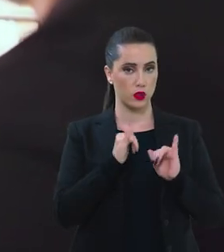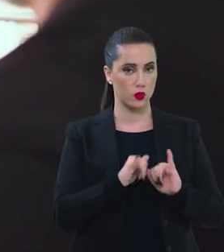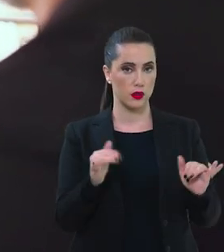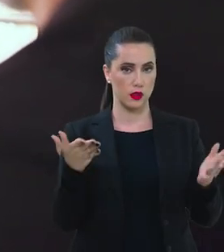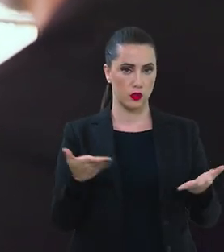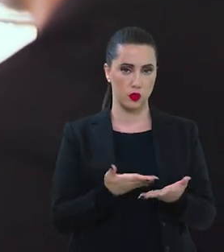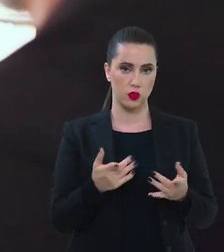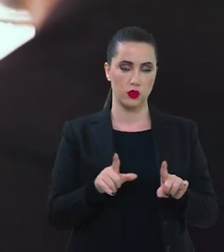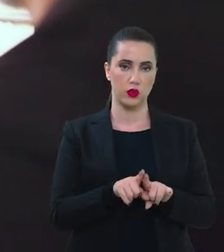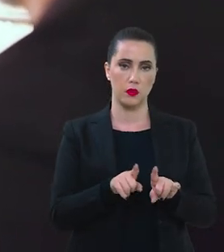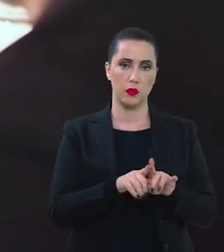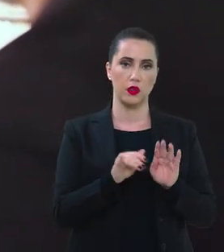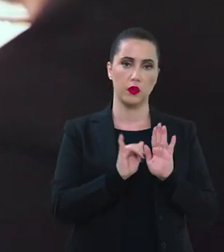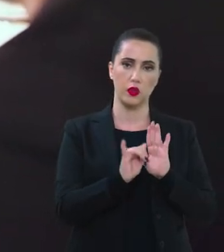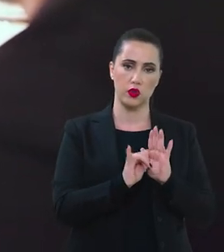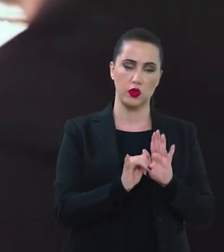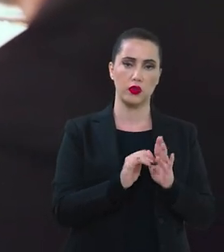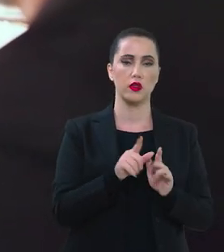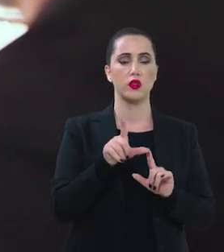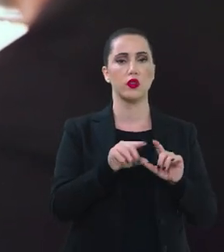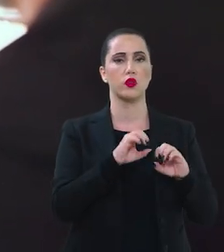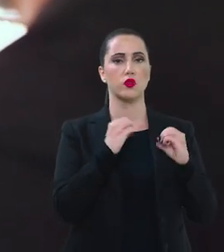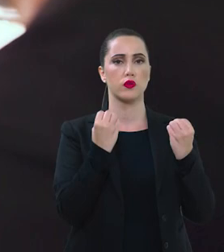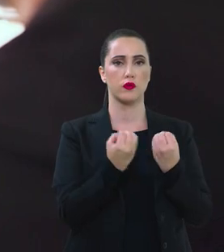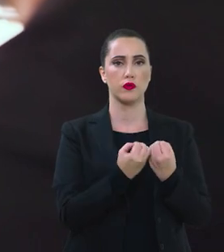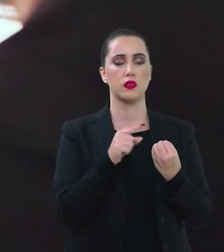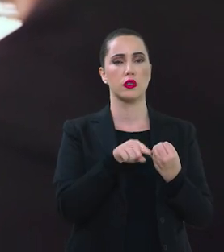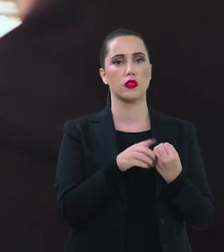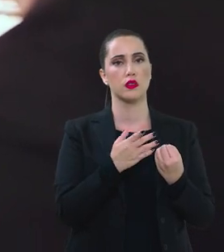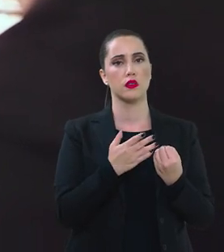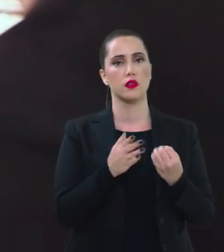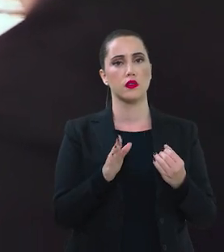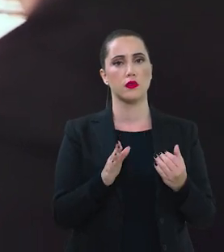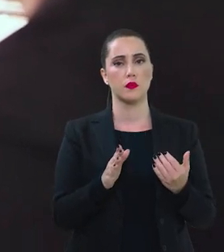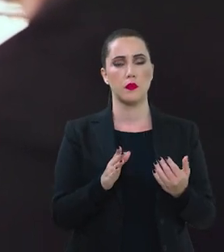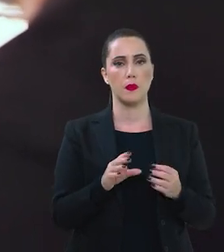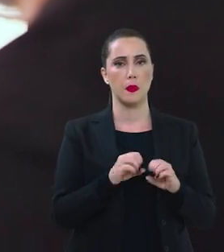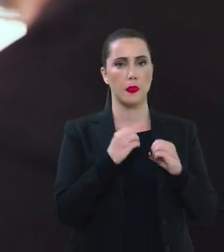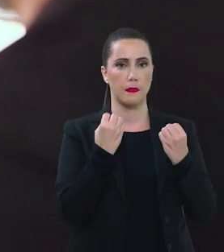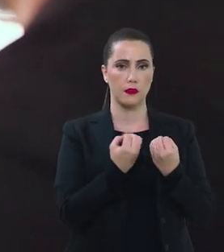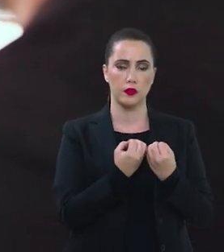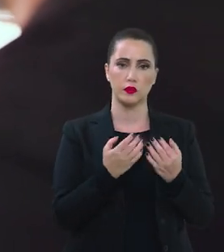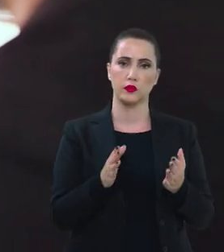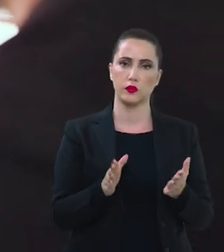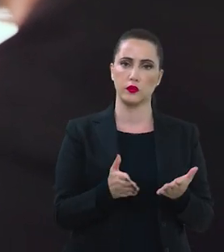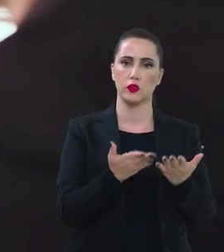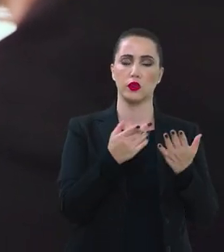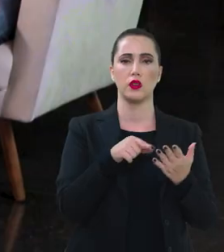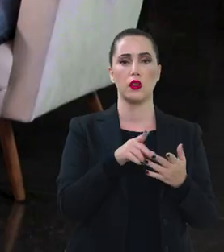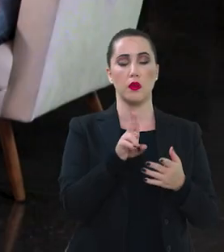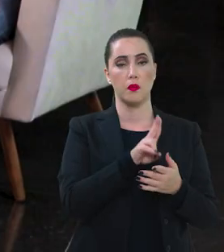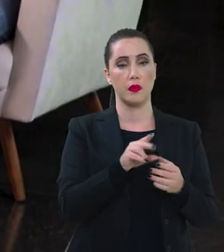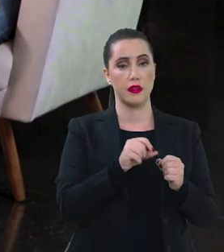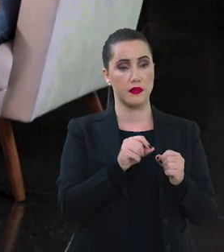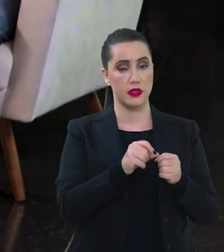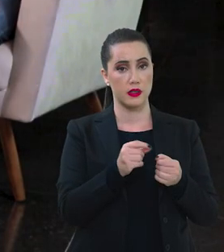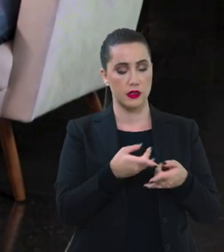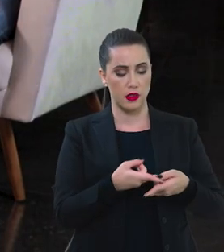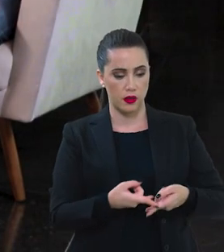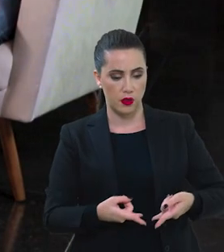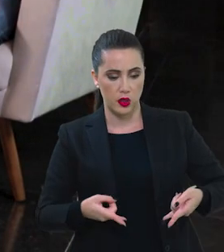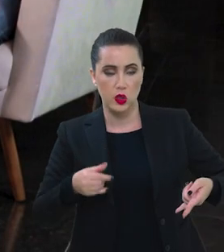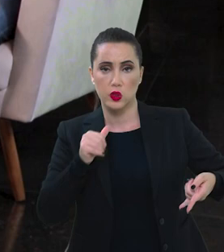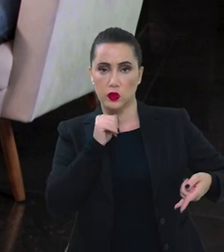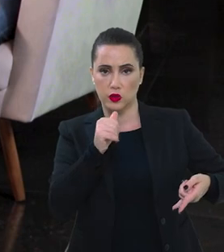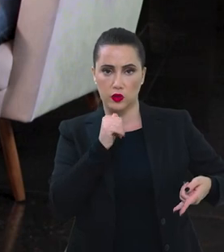anunciado também hoje, o edital que vai ser lançado de oficinas para a produção de absorventes e